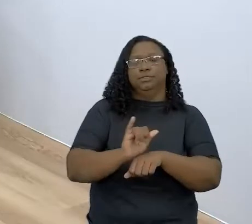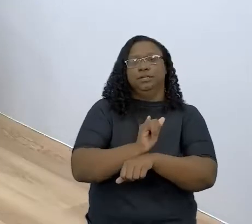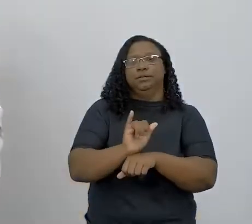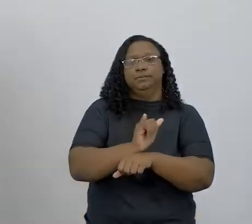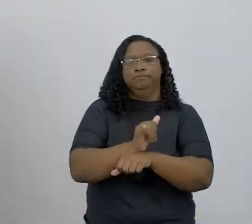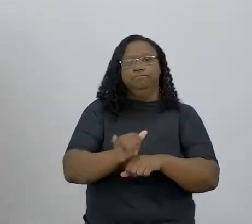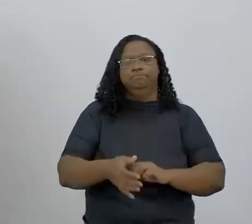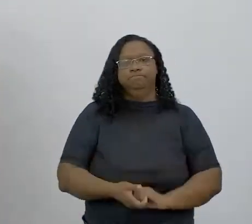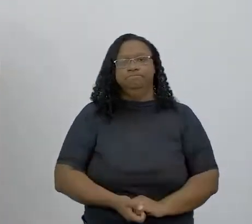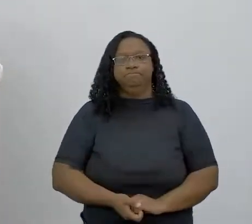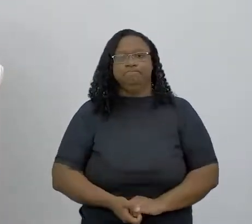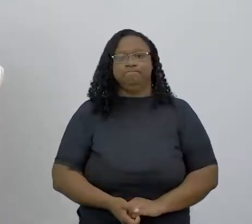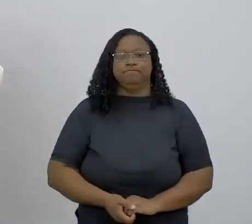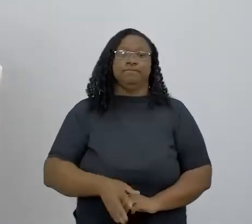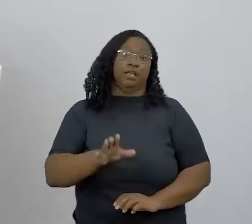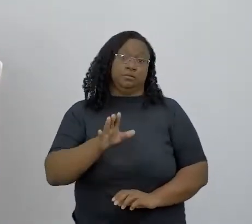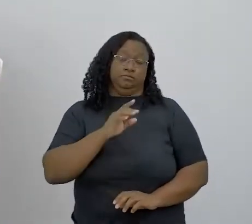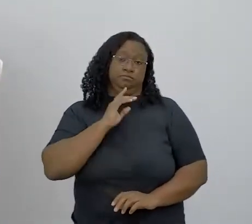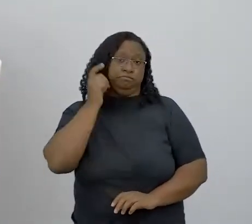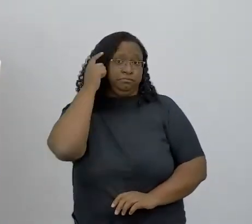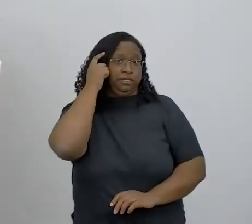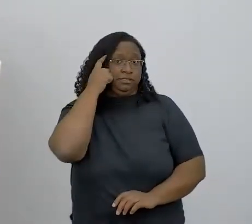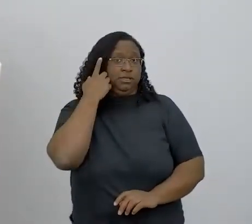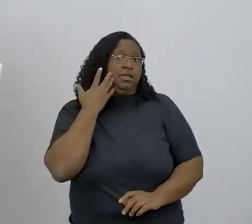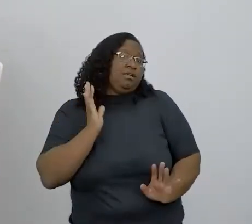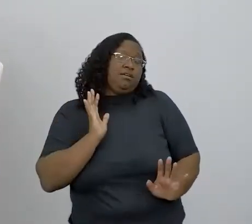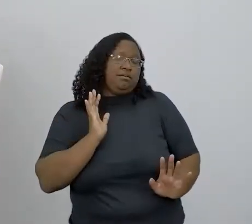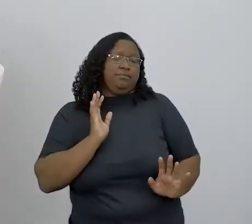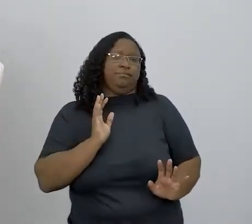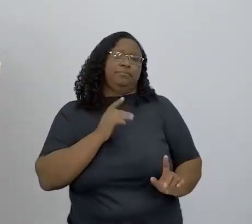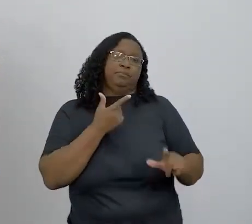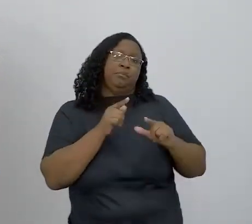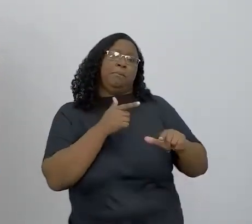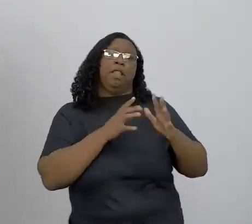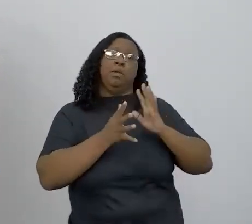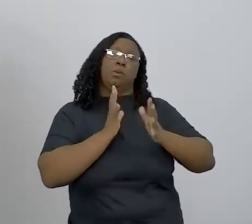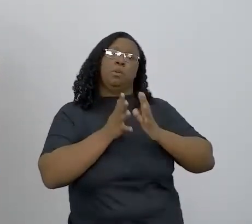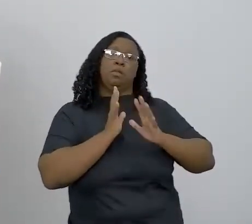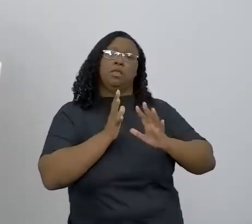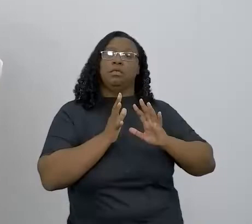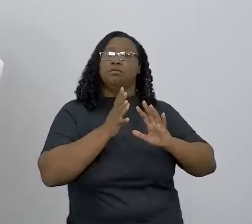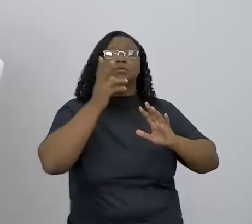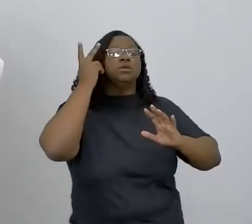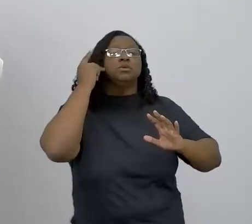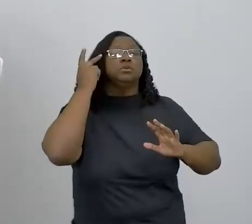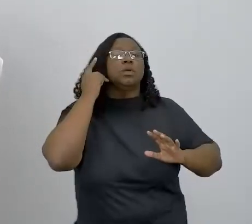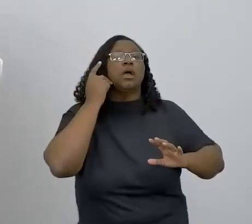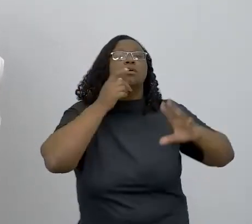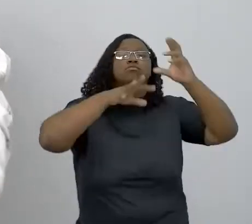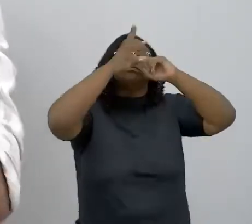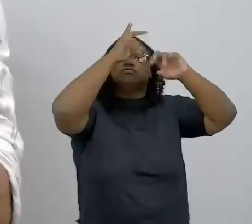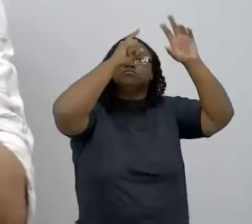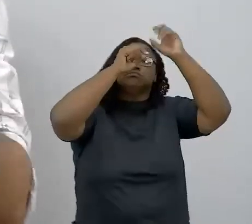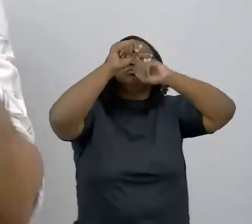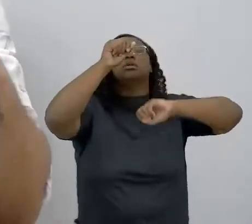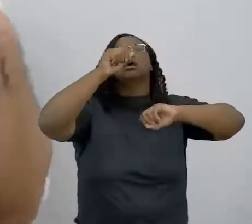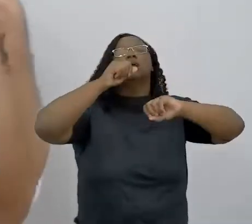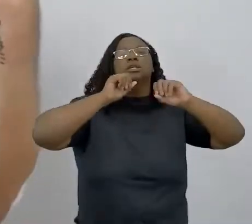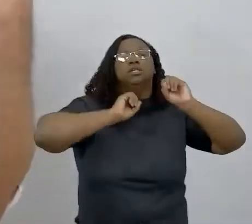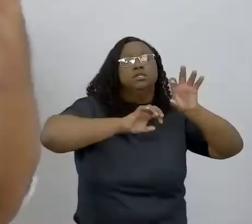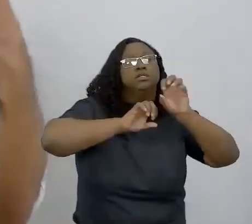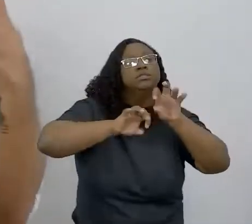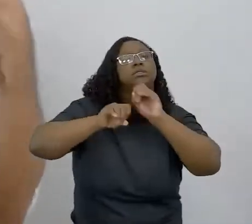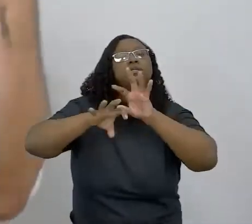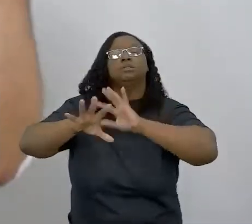eu falo assim, ah, ela trabalha com Libras, então, muito naturalmente, ela ensina a ler, escrever, né, a Libras vai servir para isso, né, para